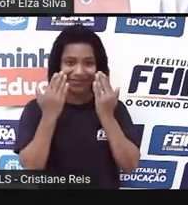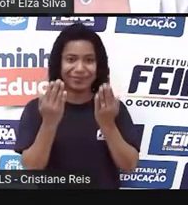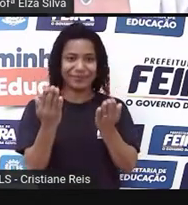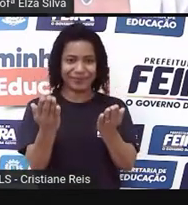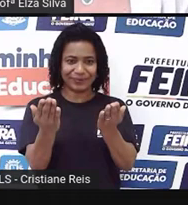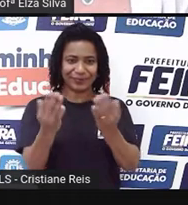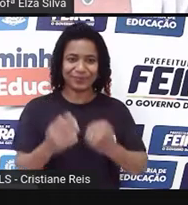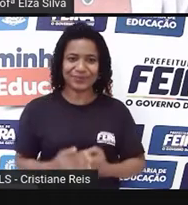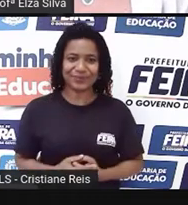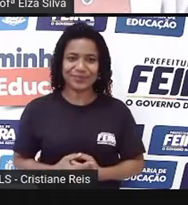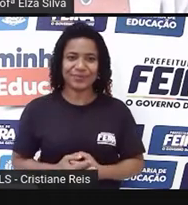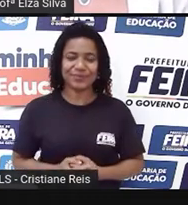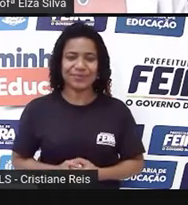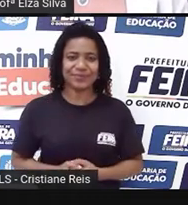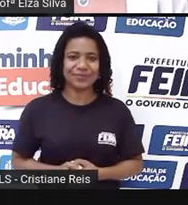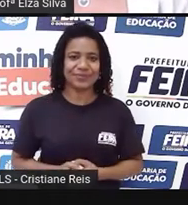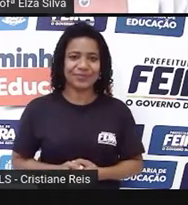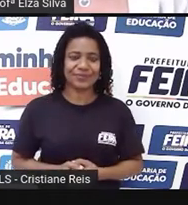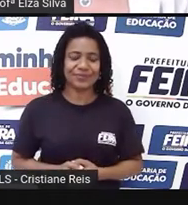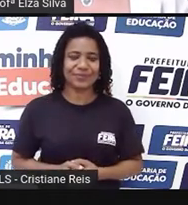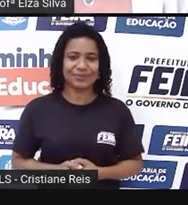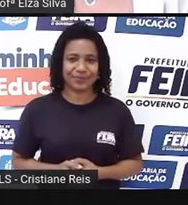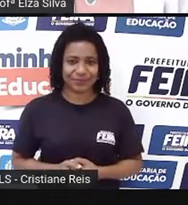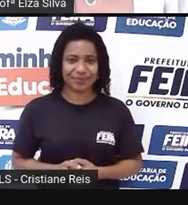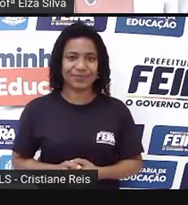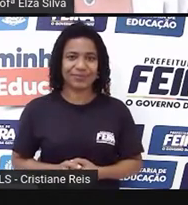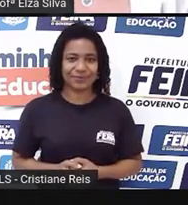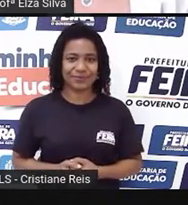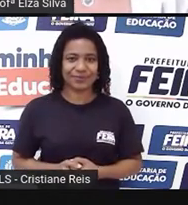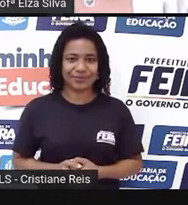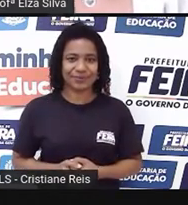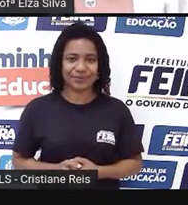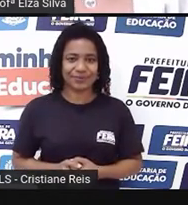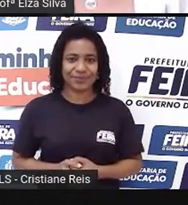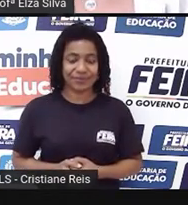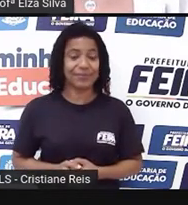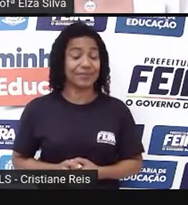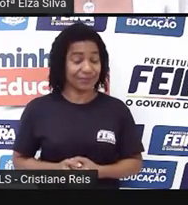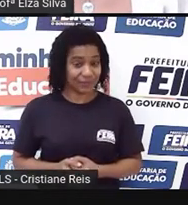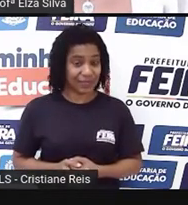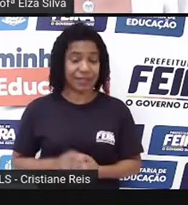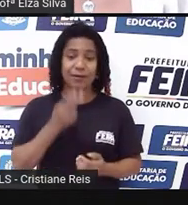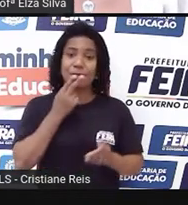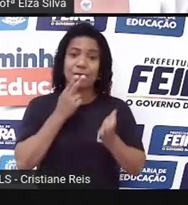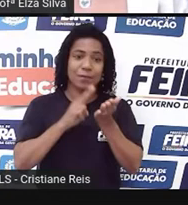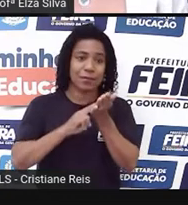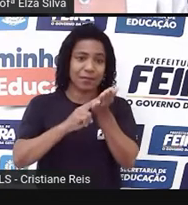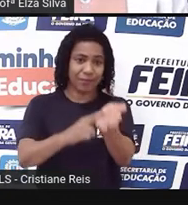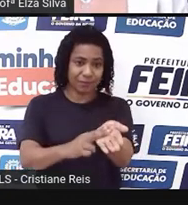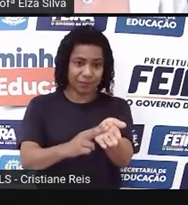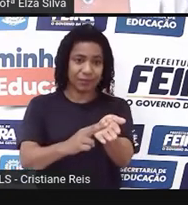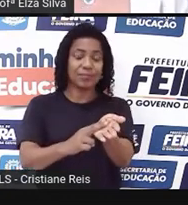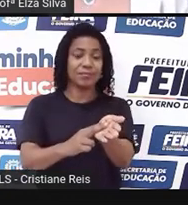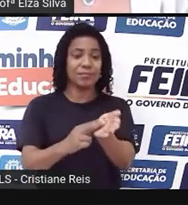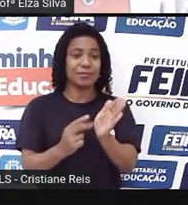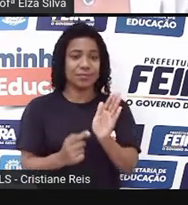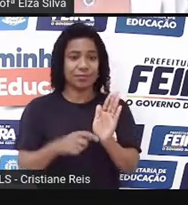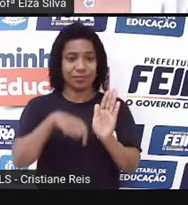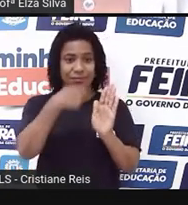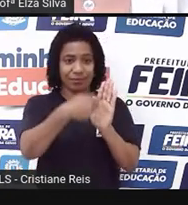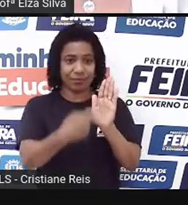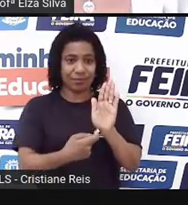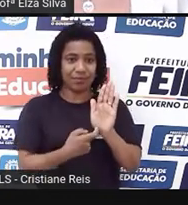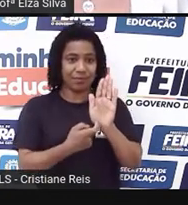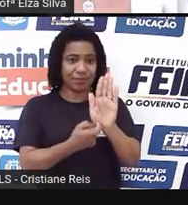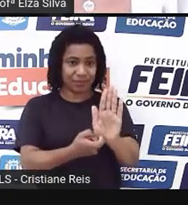A letter introduce yourself, uma carta apresentando-se. Então, objetivo de